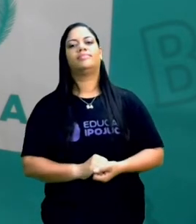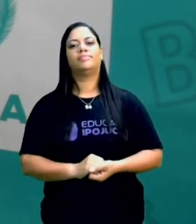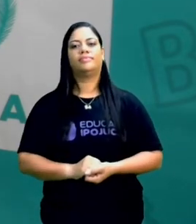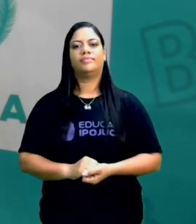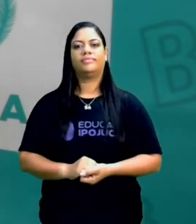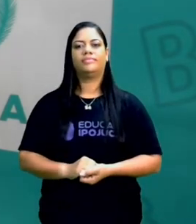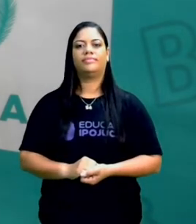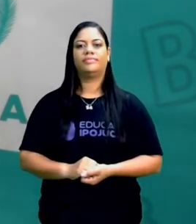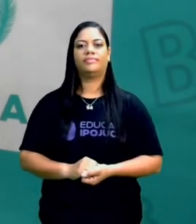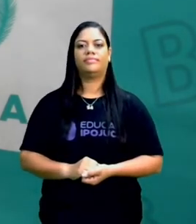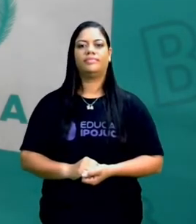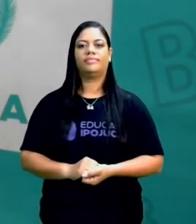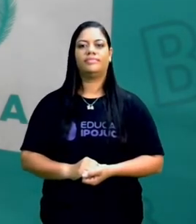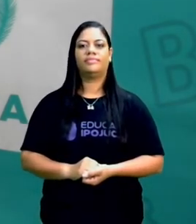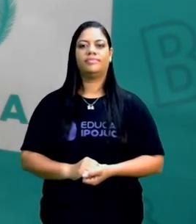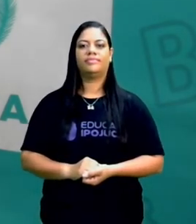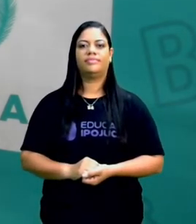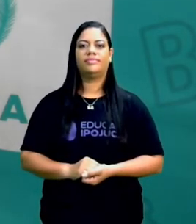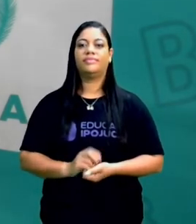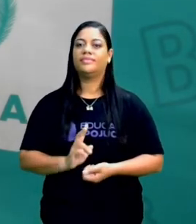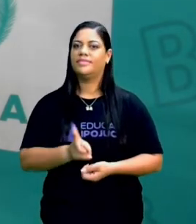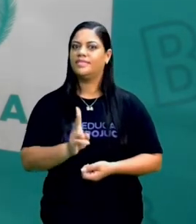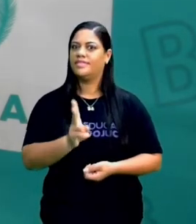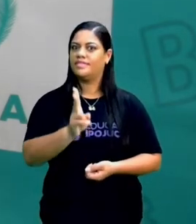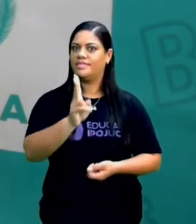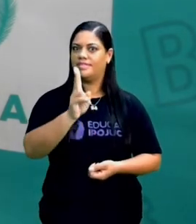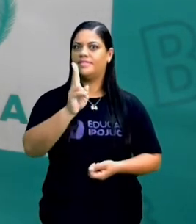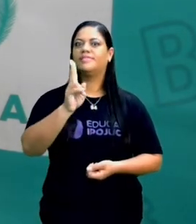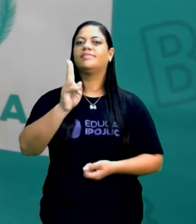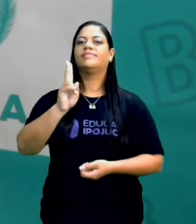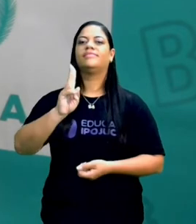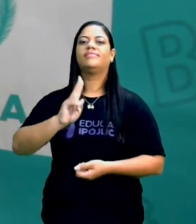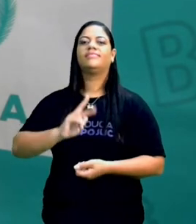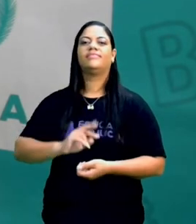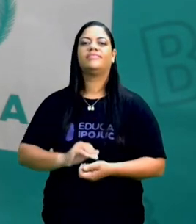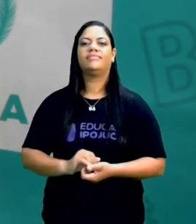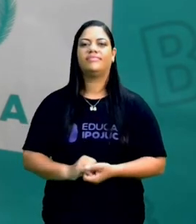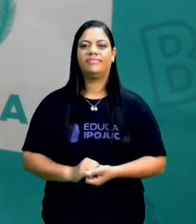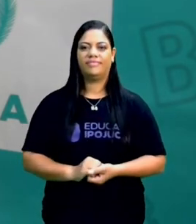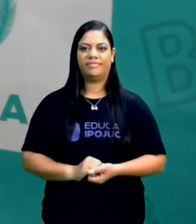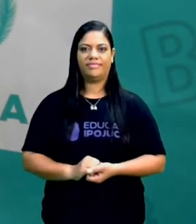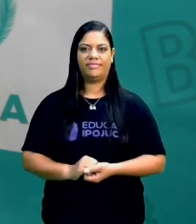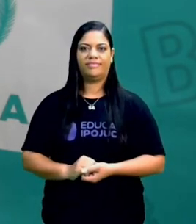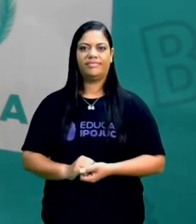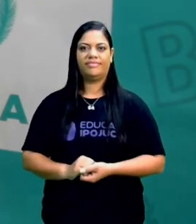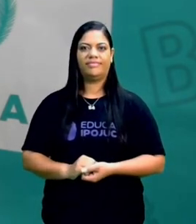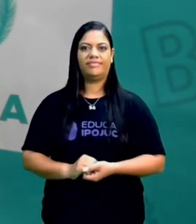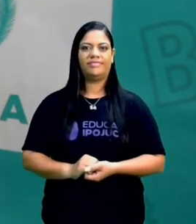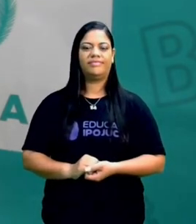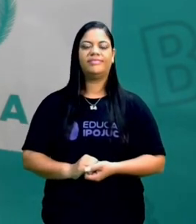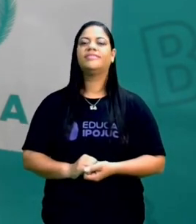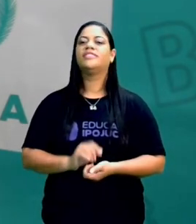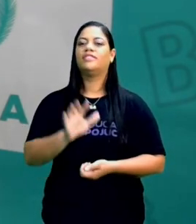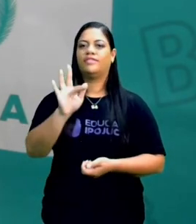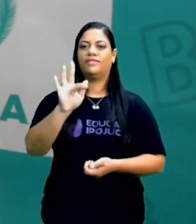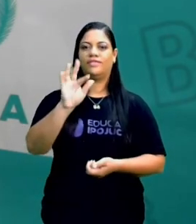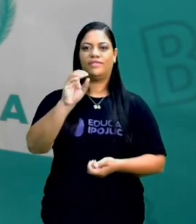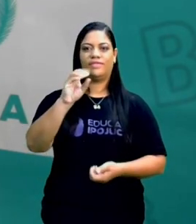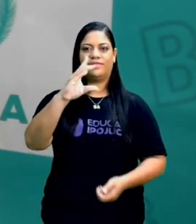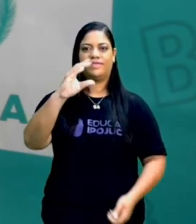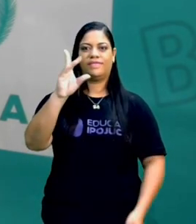rosa. Temos aqui um que a gente vê sempre, quando é no folclore, que é uma